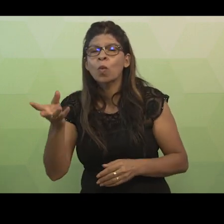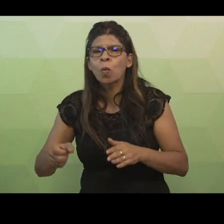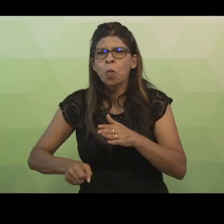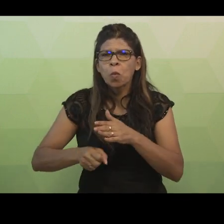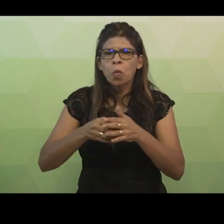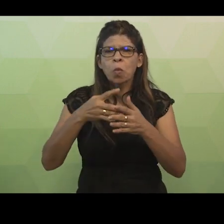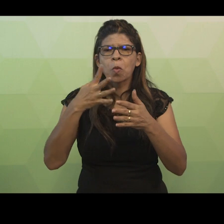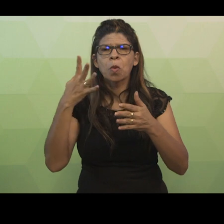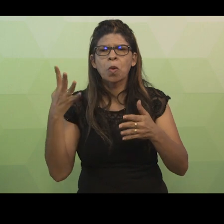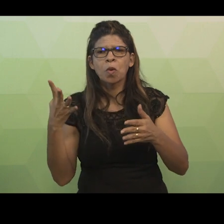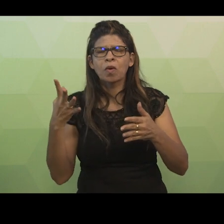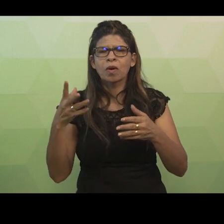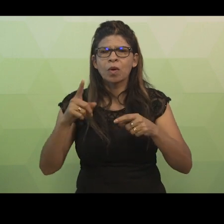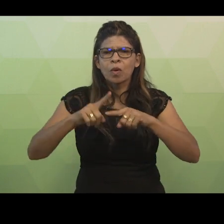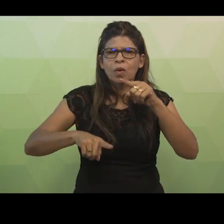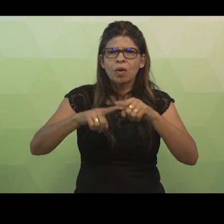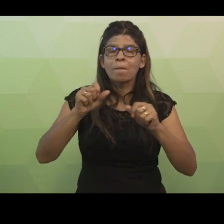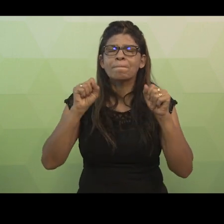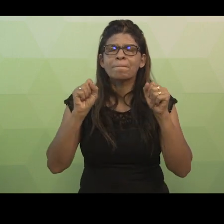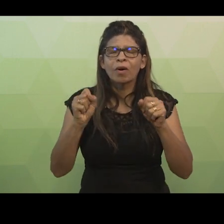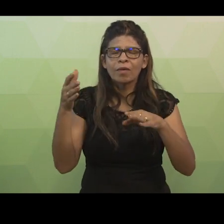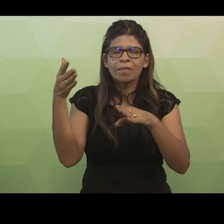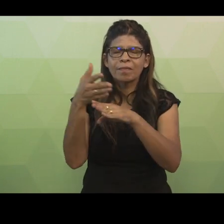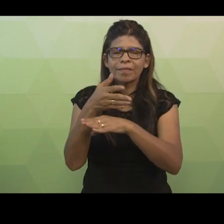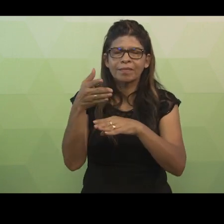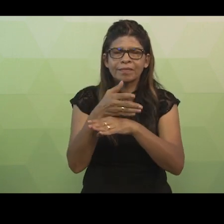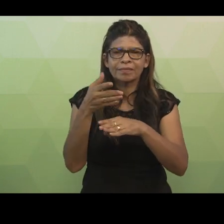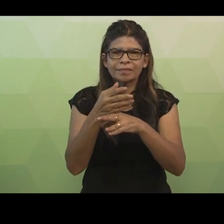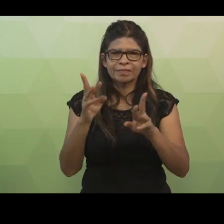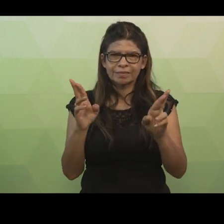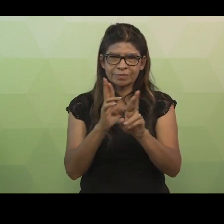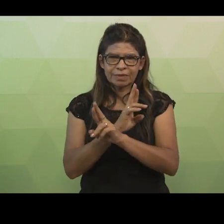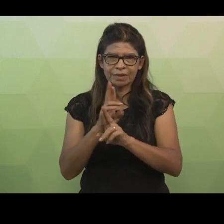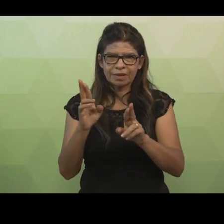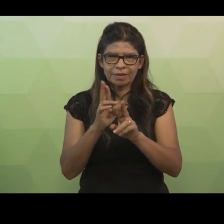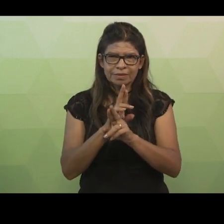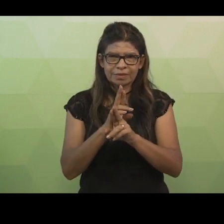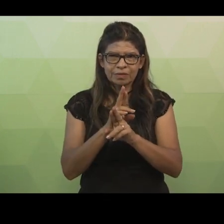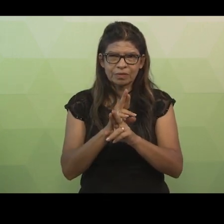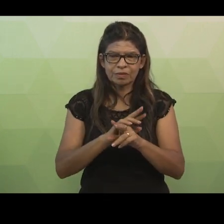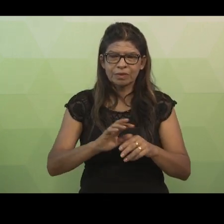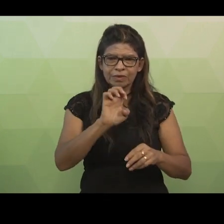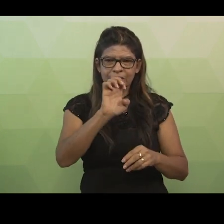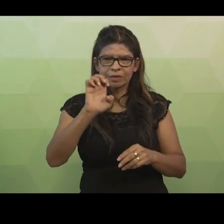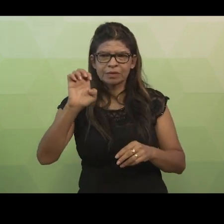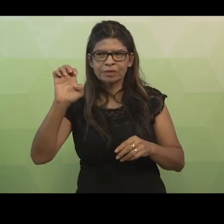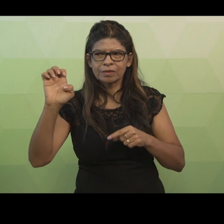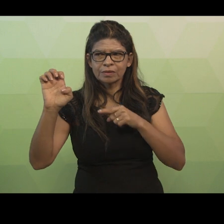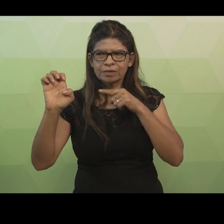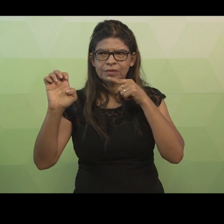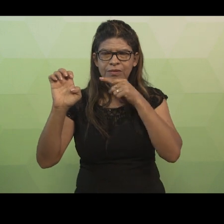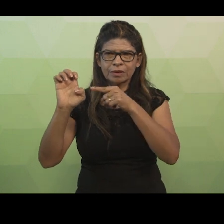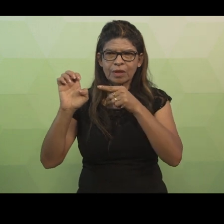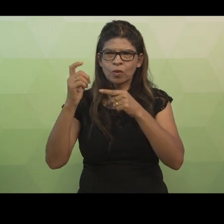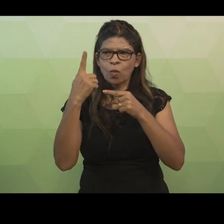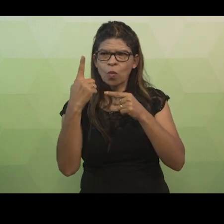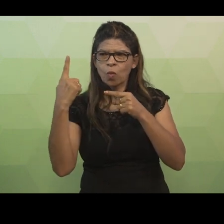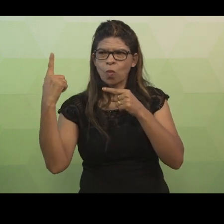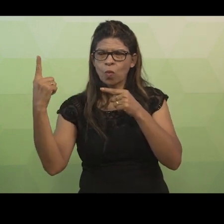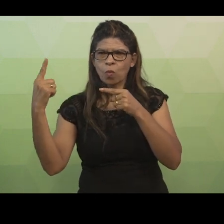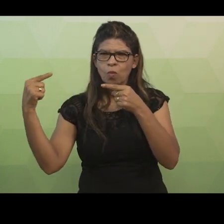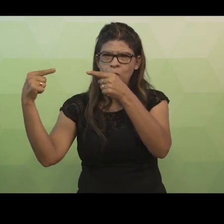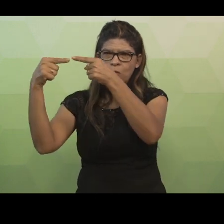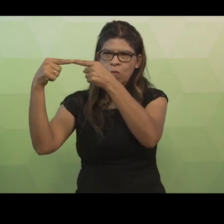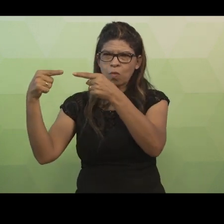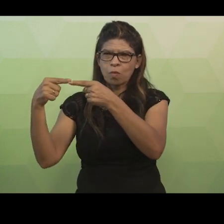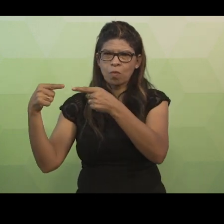entidade pode participar da relação. Do lado esquerdo, temos o relacionamento chamado de um para um, representado